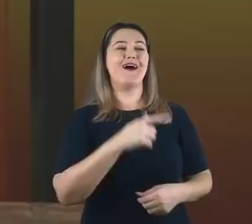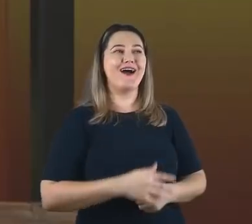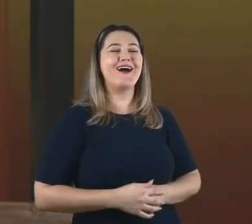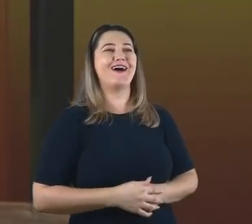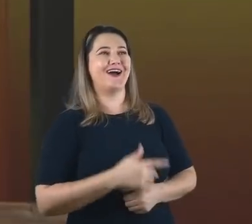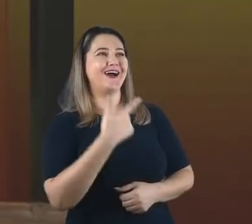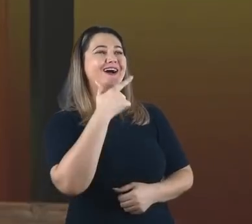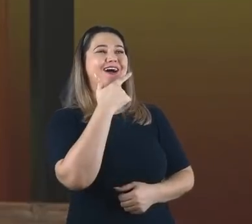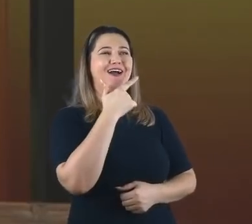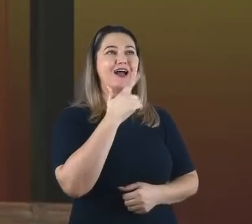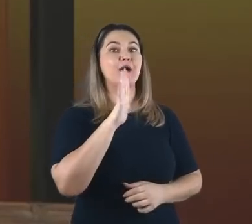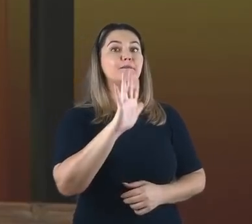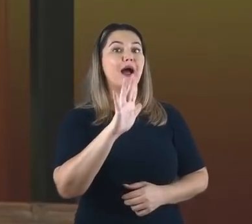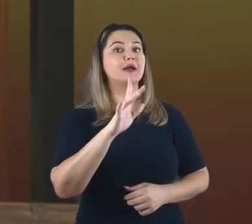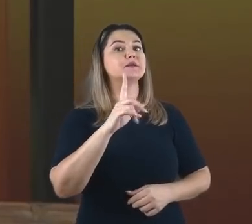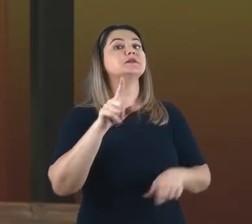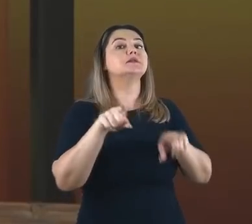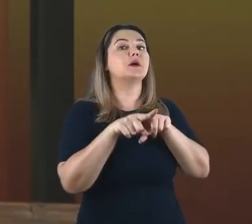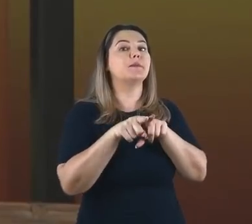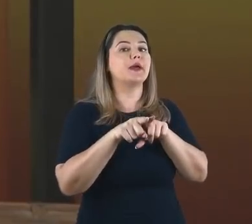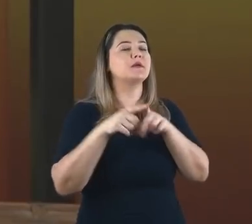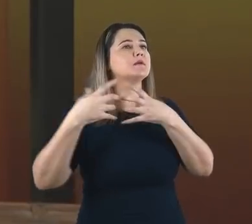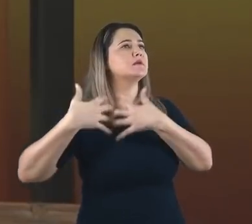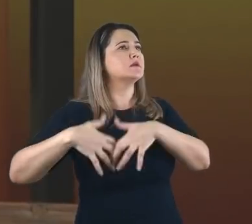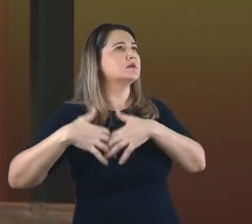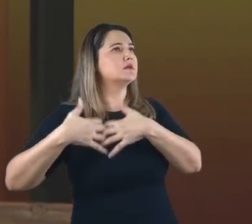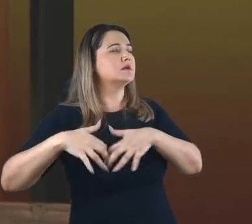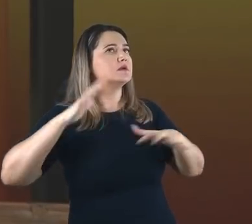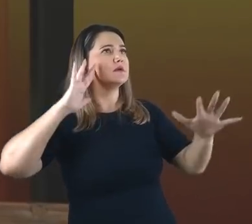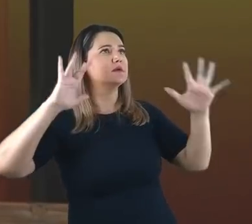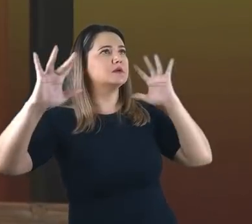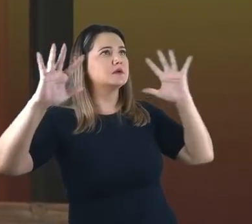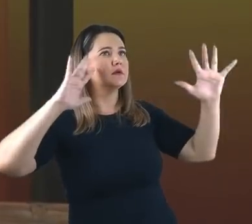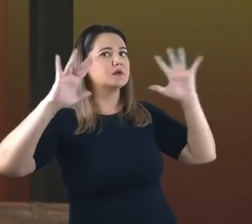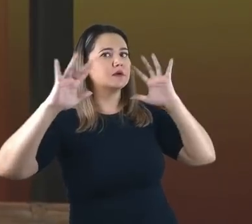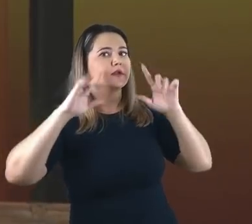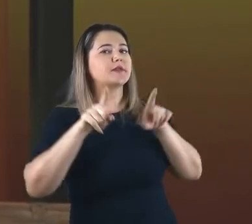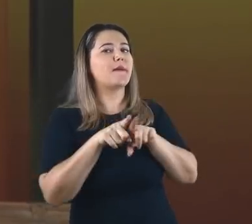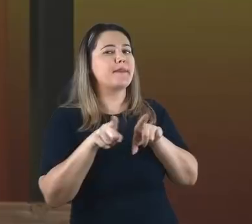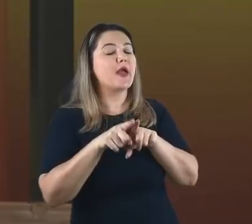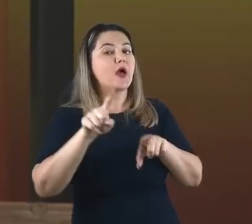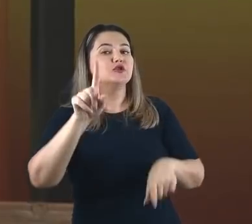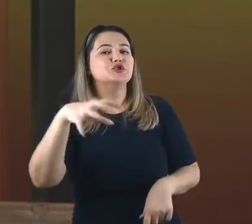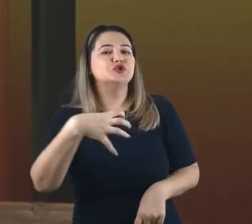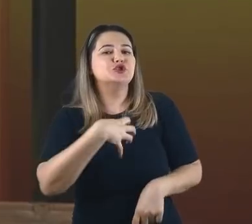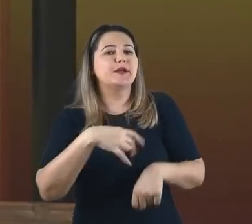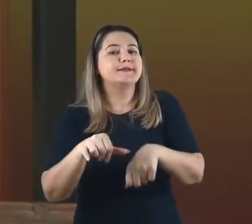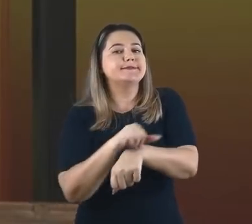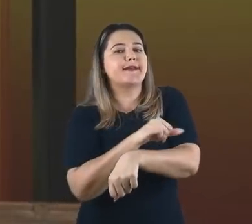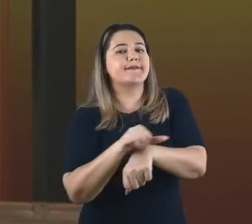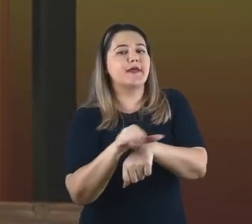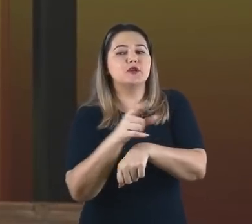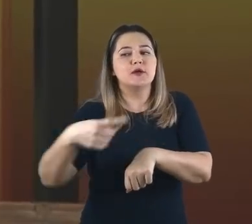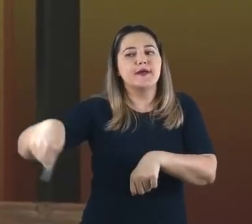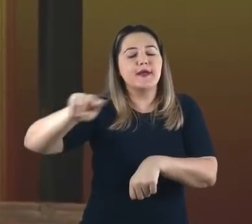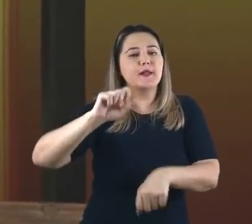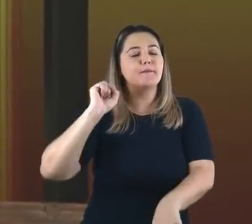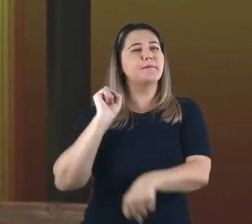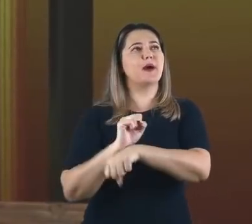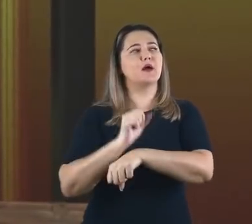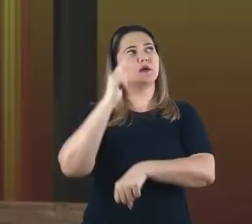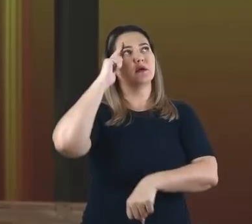humor, levar o povo ao riso, mas, ao mesmo tempo, à reflexão, para que todos parassem para